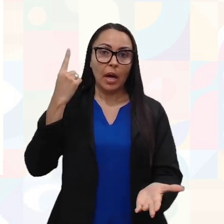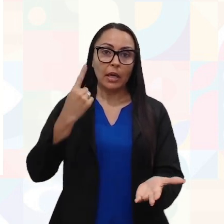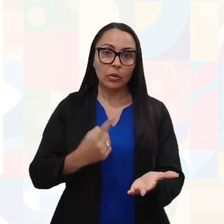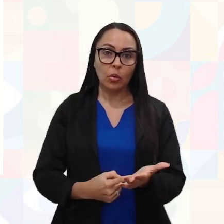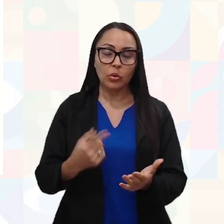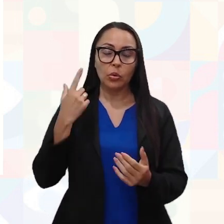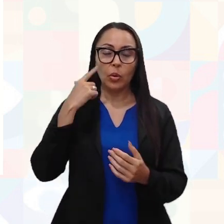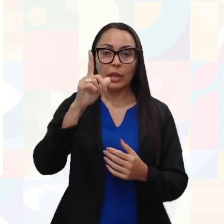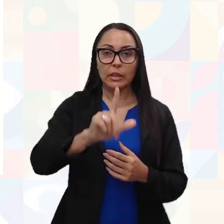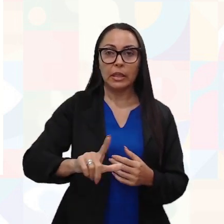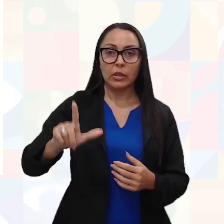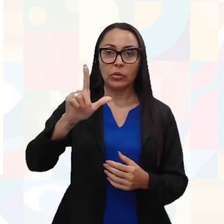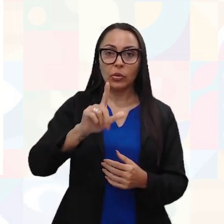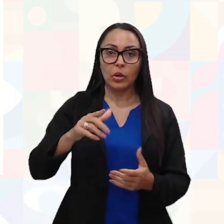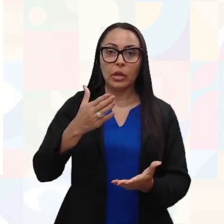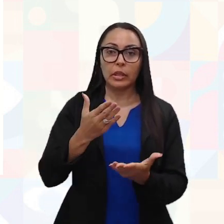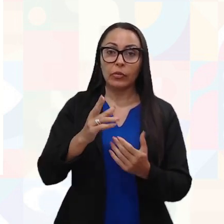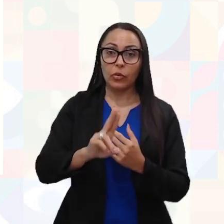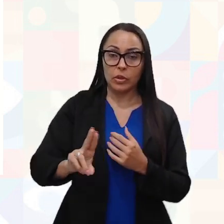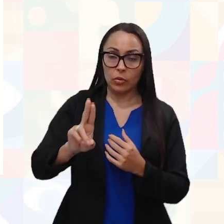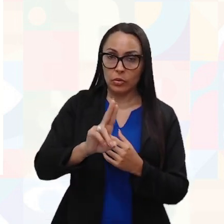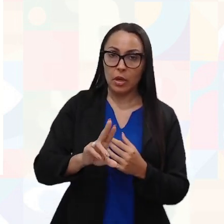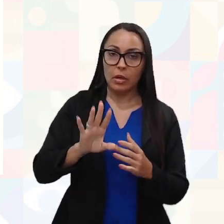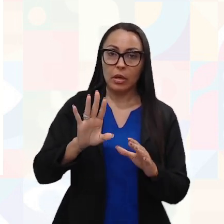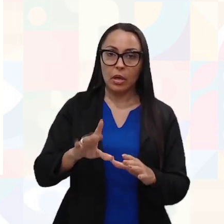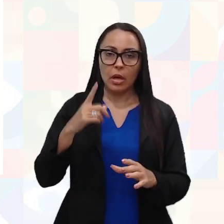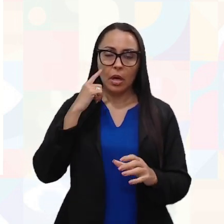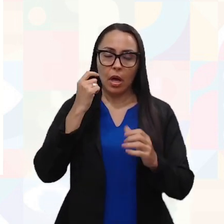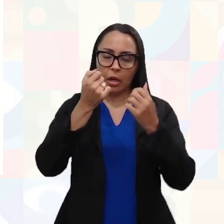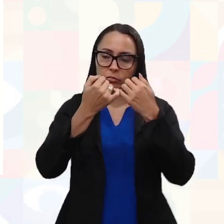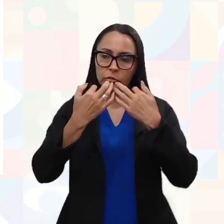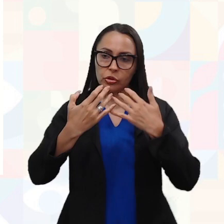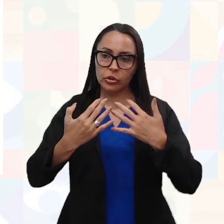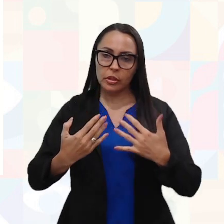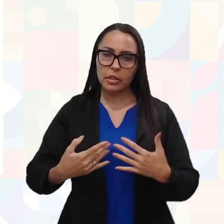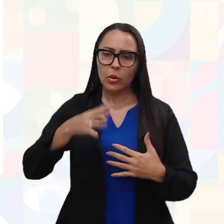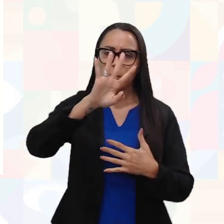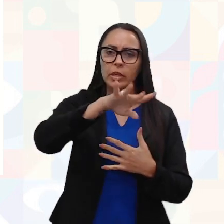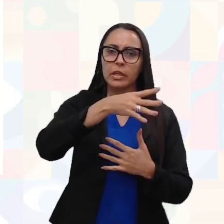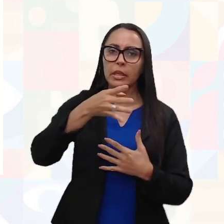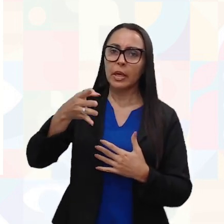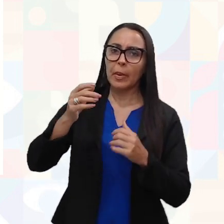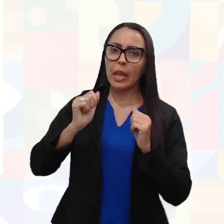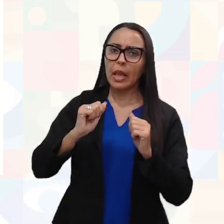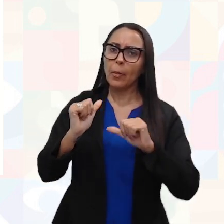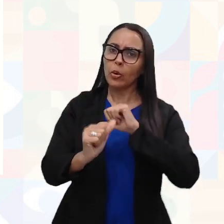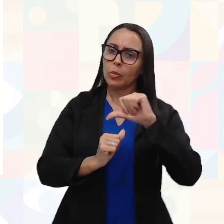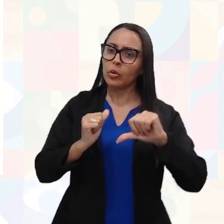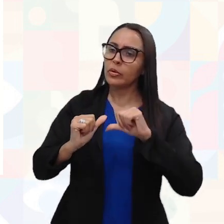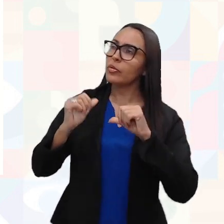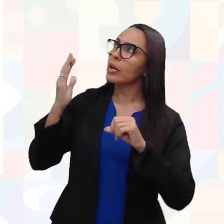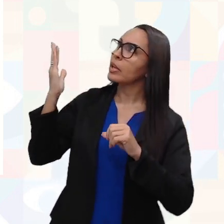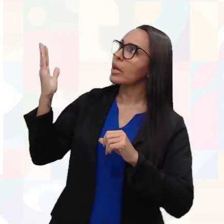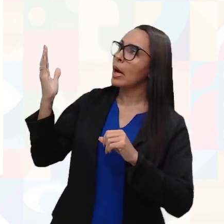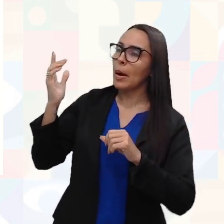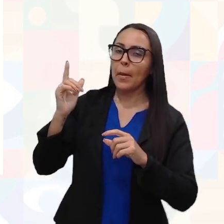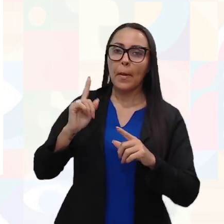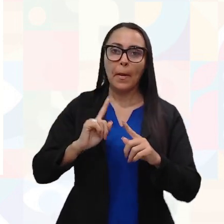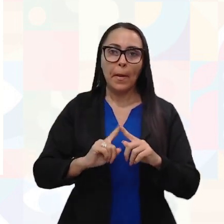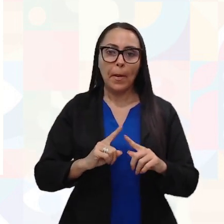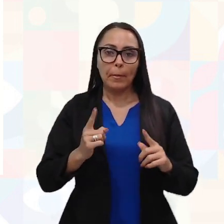literatura que você usar, com o autor que você usar, a descrição dessa tabela, ela pode mudar um pouco, tá? Mas o raciocínio